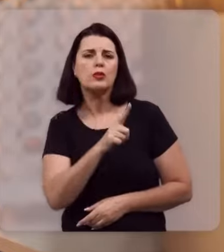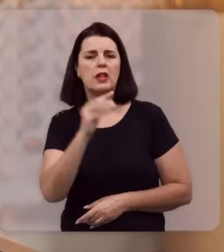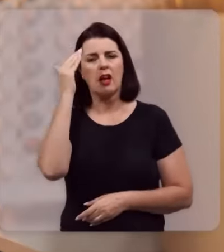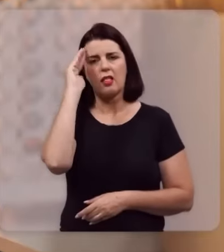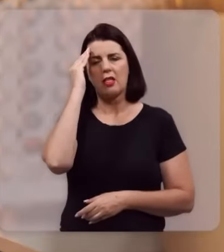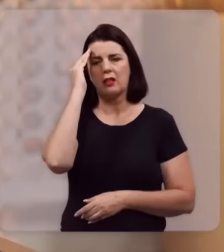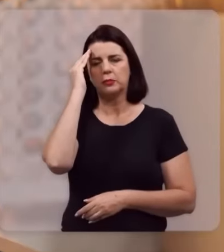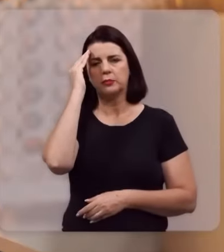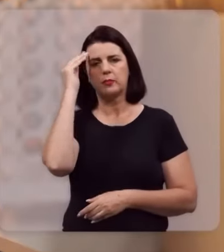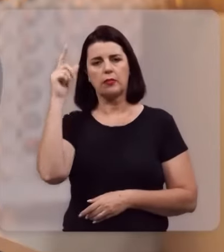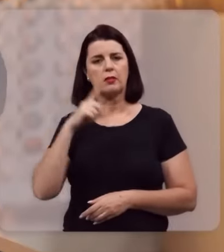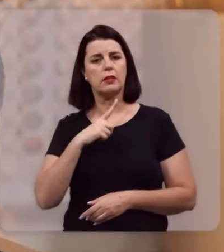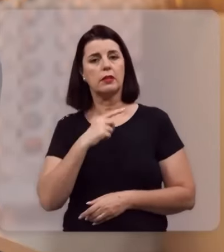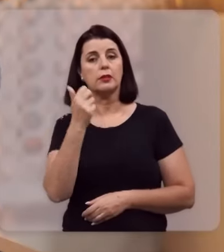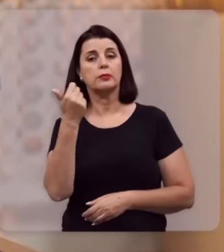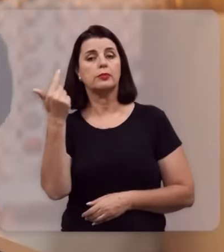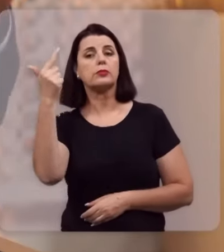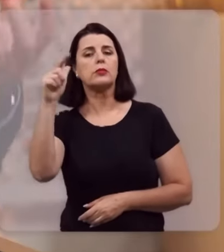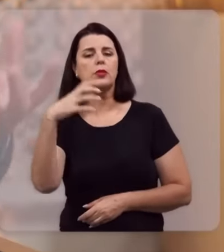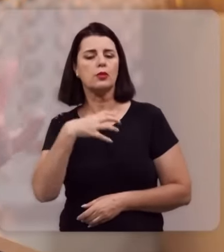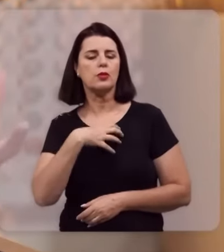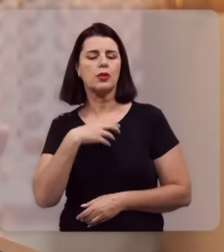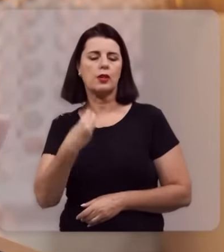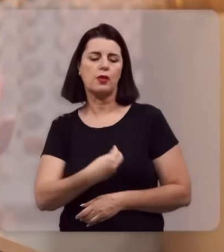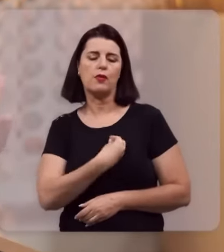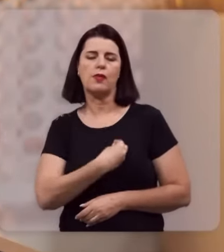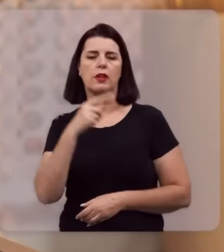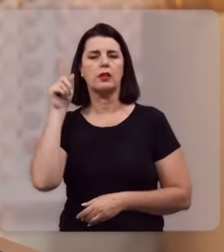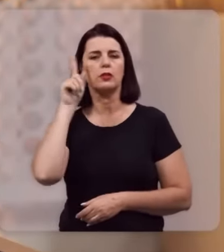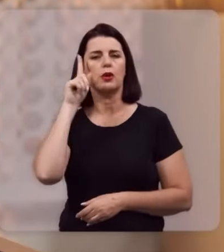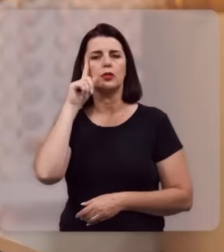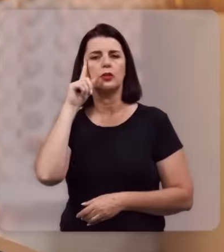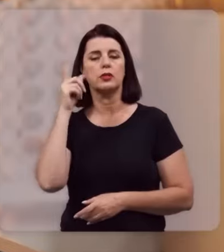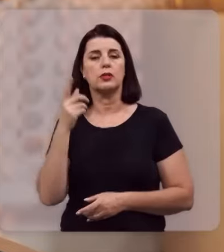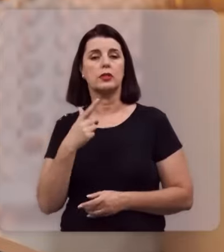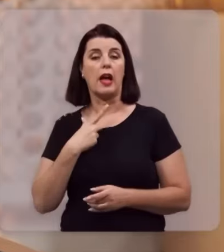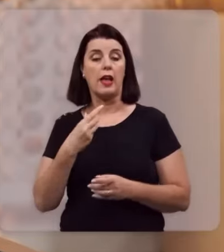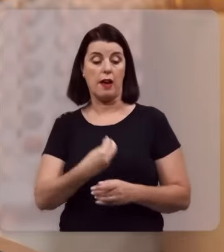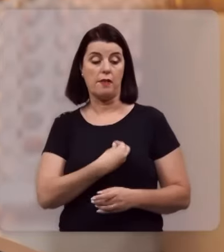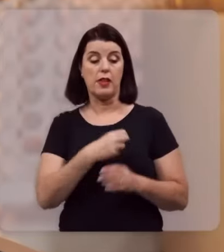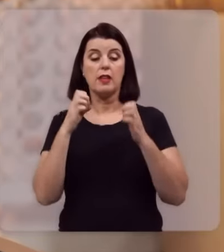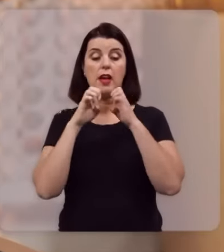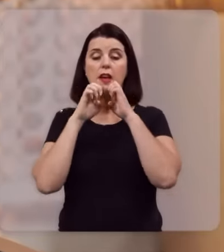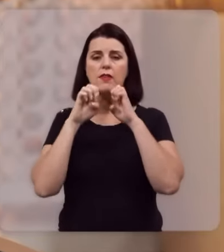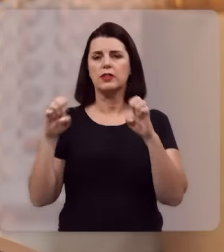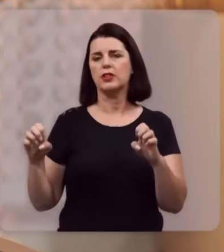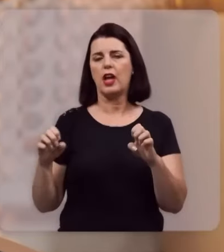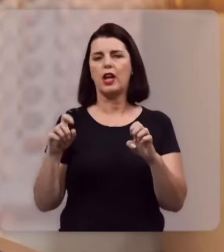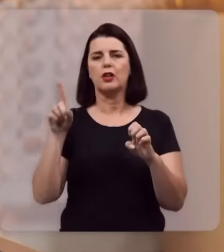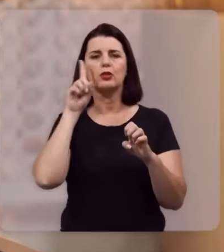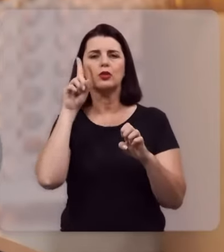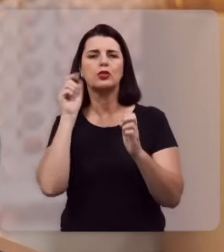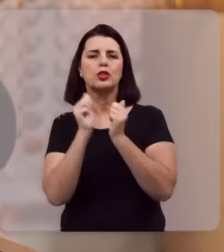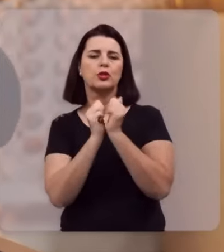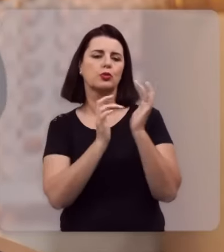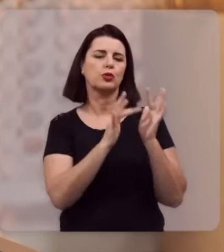que você entenda que há uma outra perspectiva de viver o dia a dia, que é a perspectiva do evangelho. É viver todos